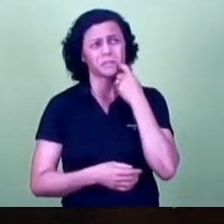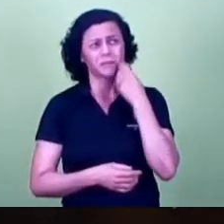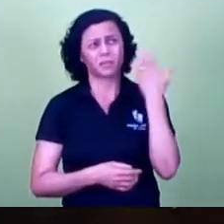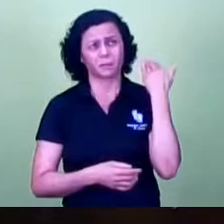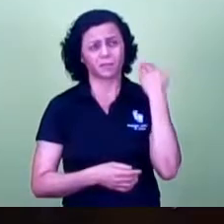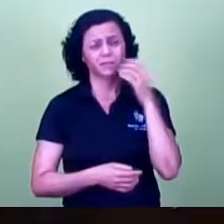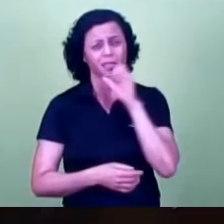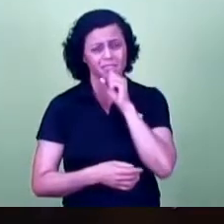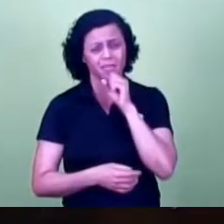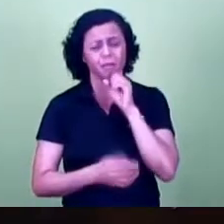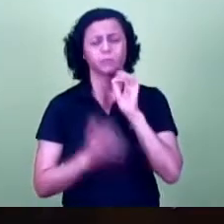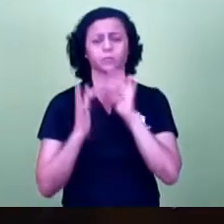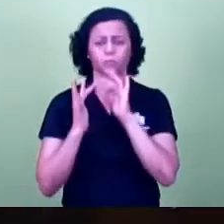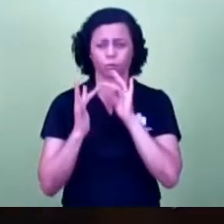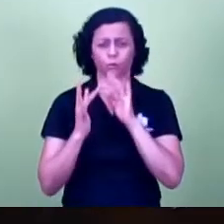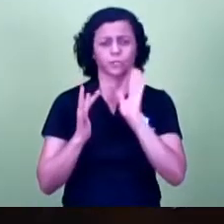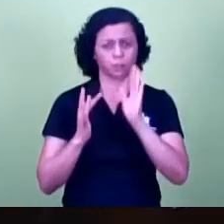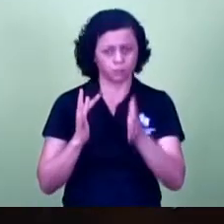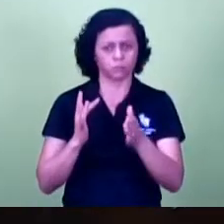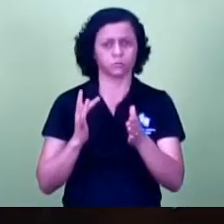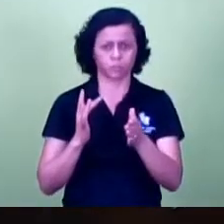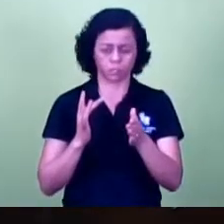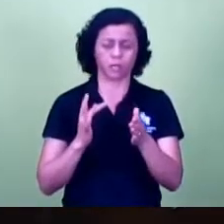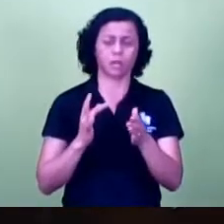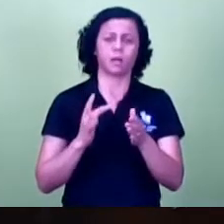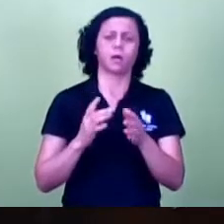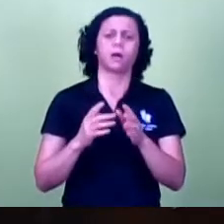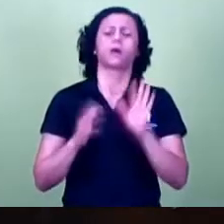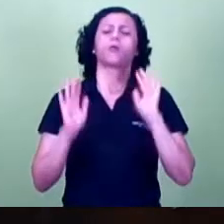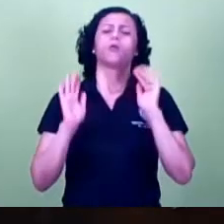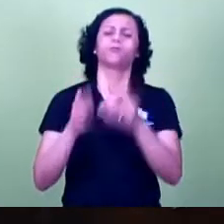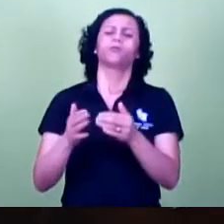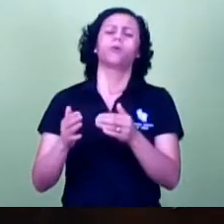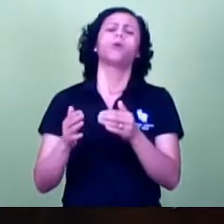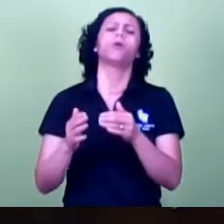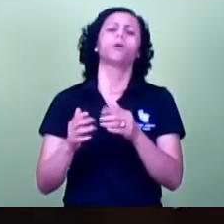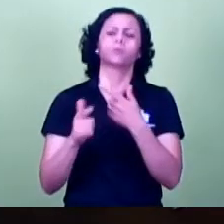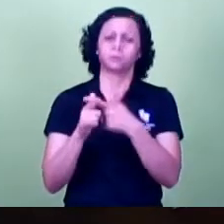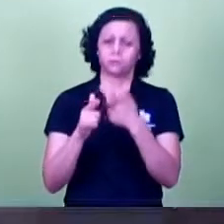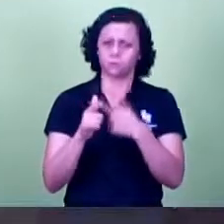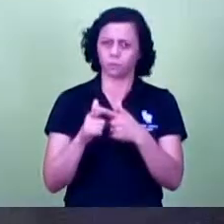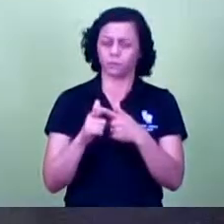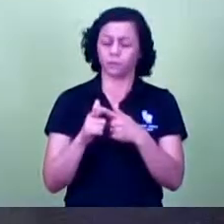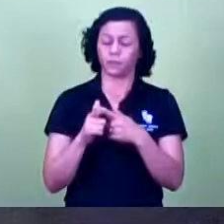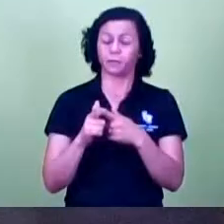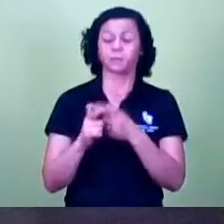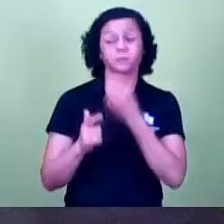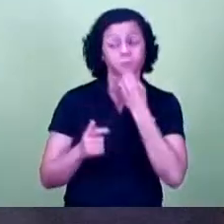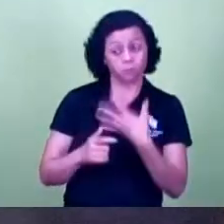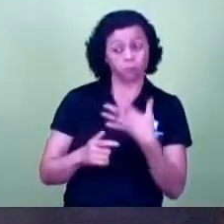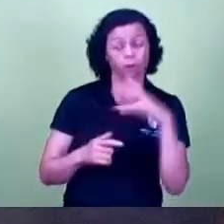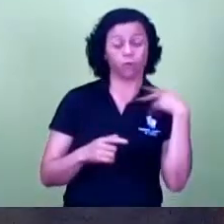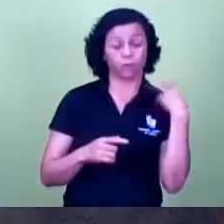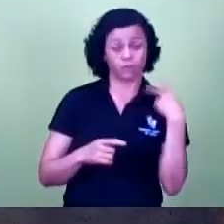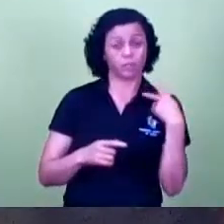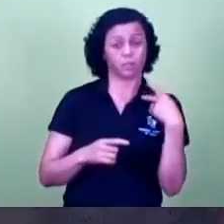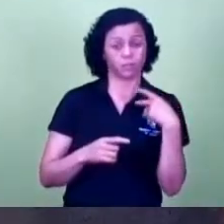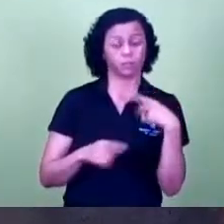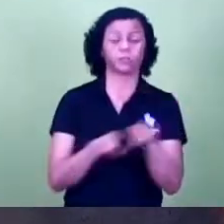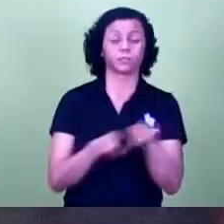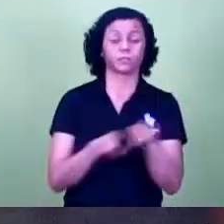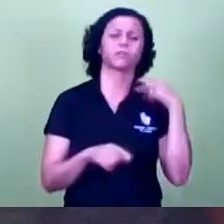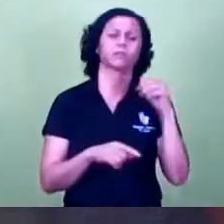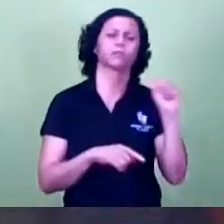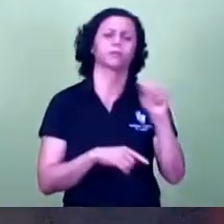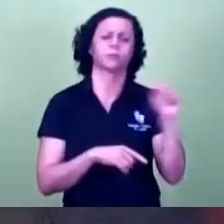estava em contato em relação a essa situação mas ainda bem né vereador vereador Antônio Guiá também foi